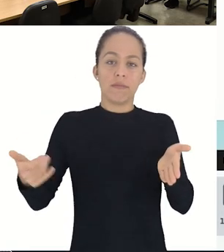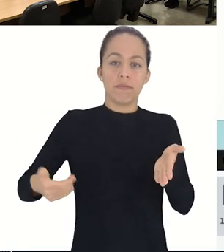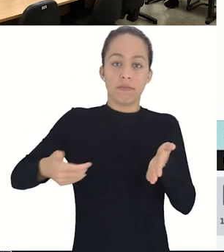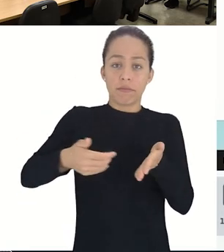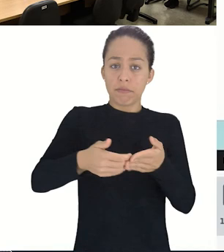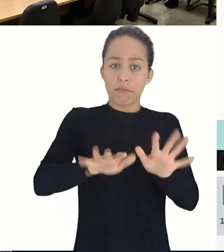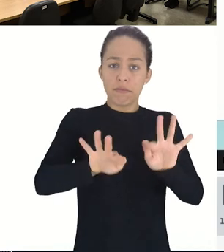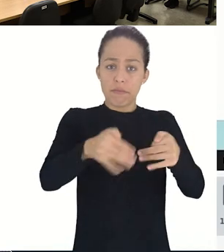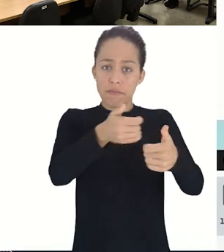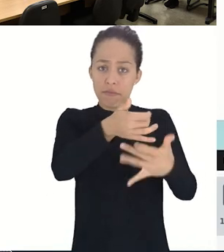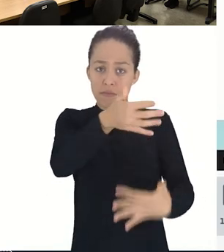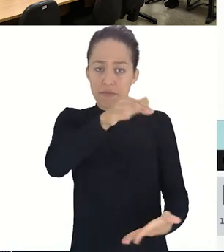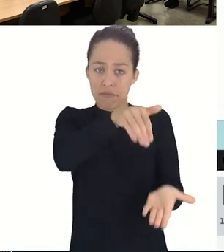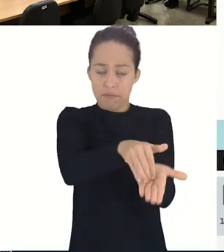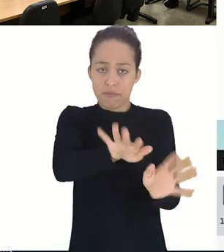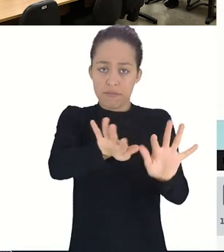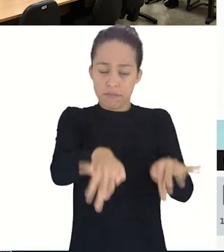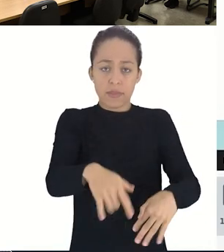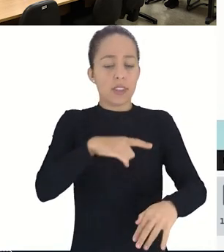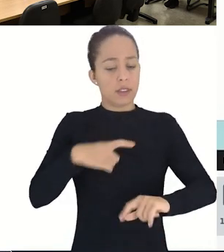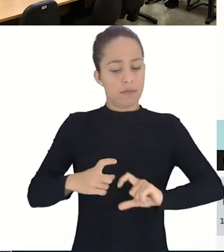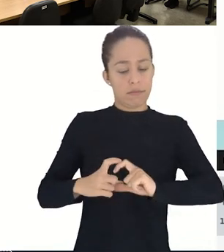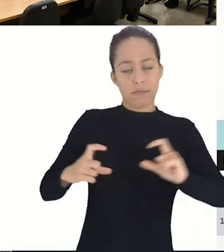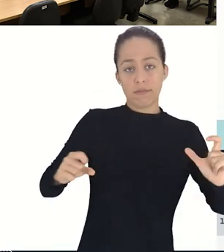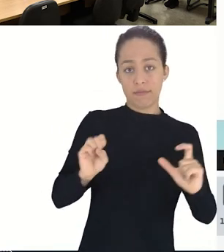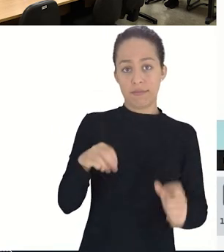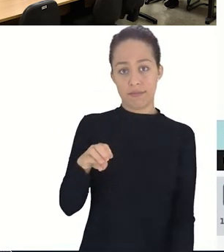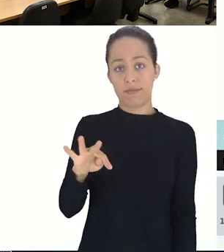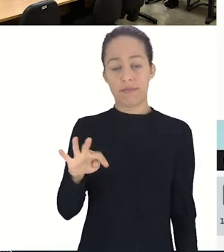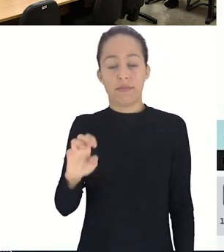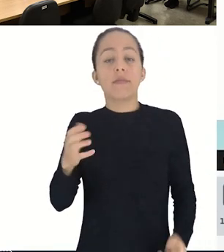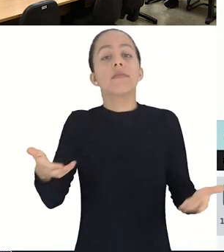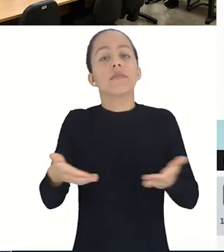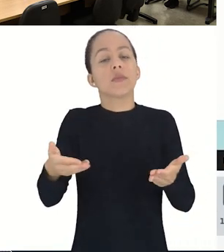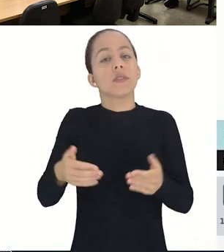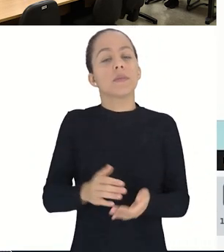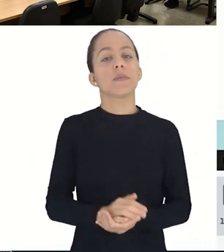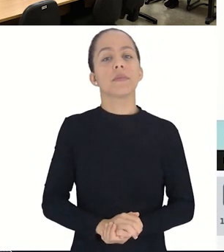Pronto, chegamos ao final da lista. A semente já foi gerada. ao lista.